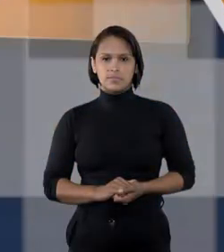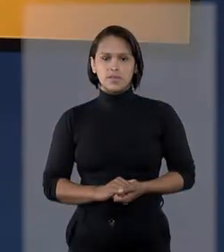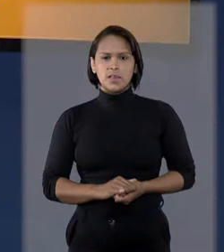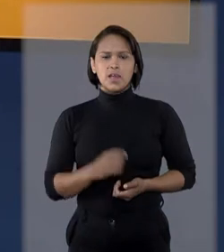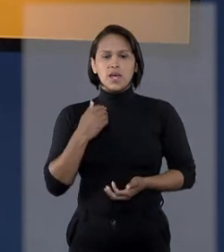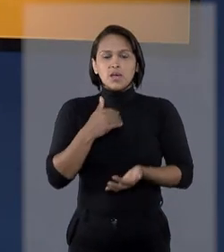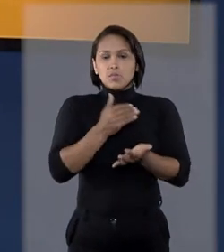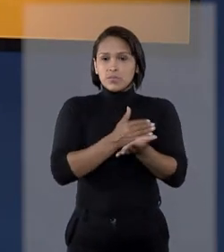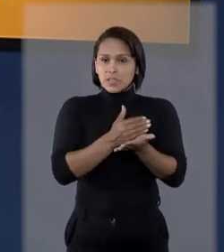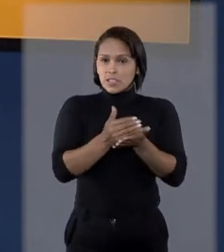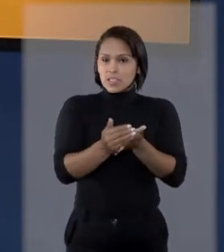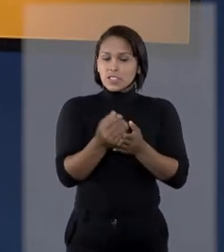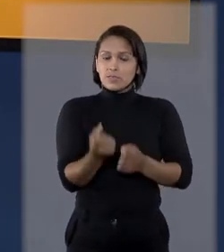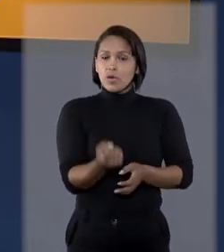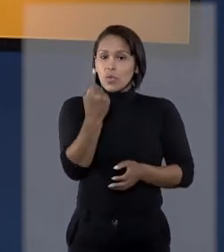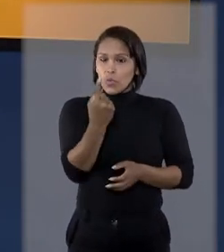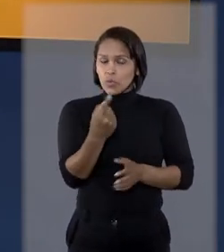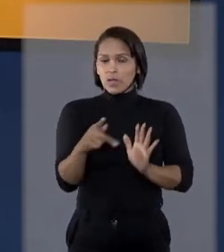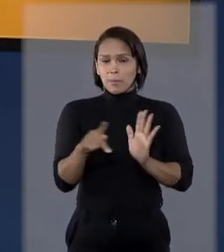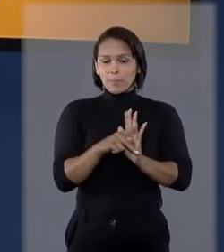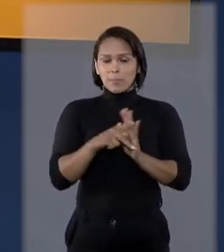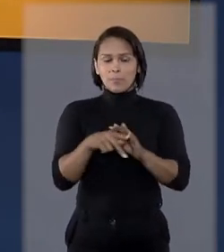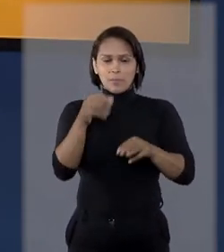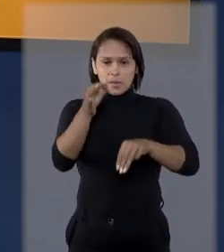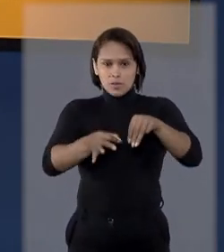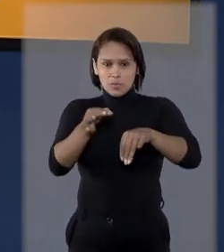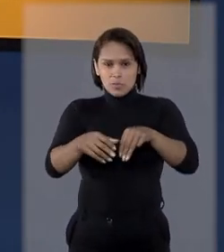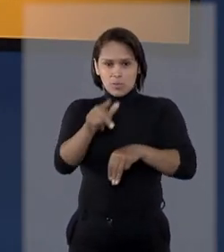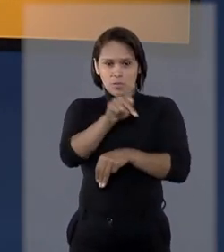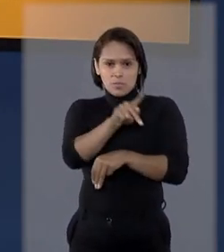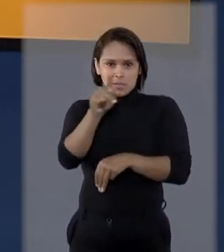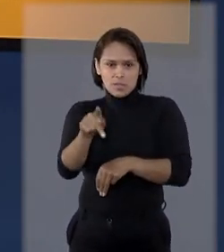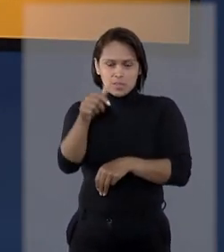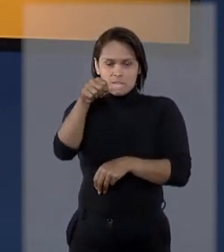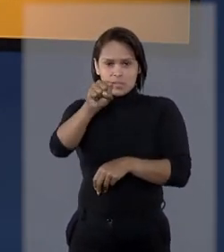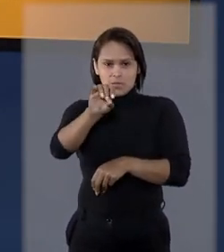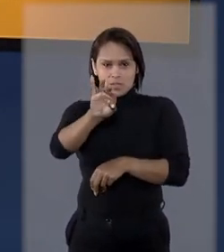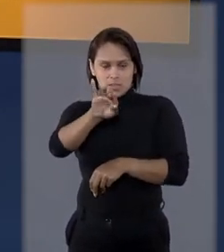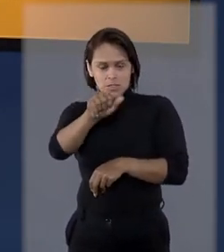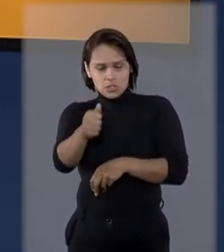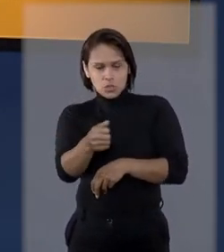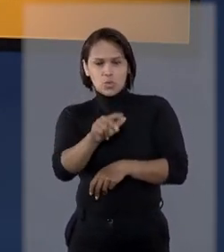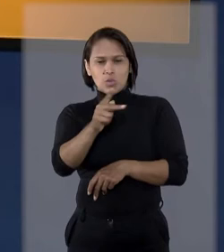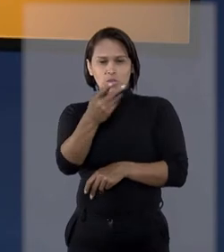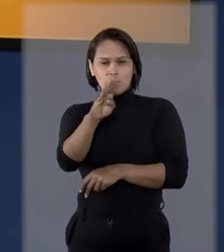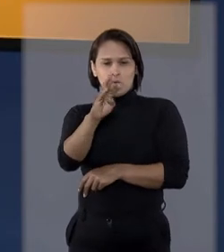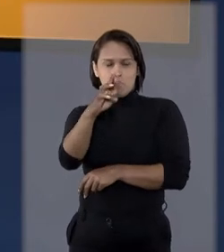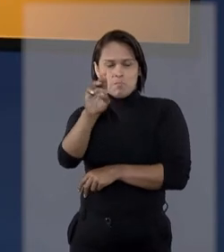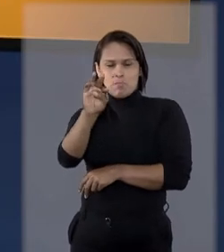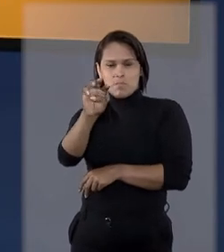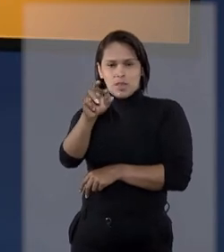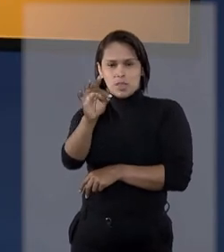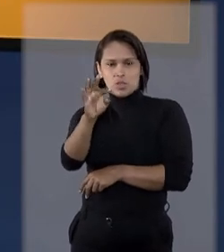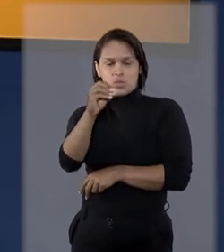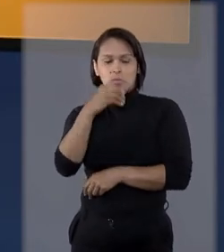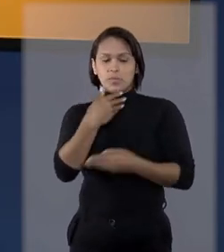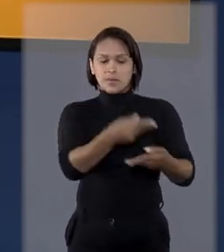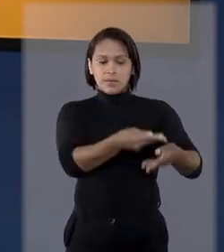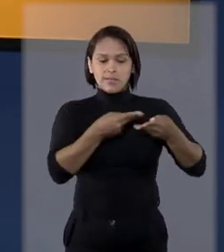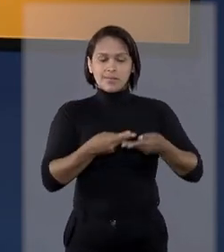Em uma iniciativa inédita, o presidente do Superior Tribunal de Justiça, ministro Humberto Martins,